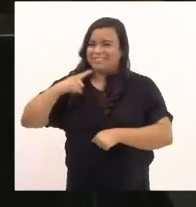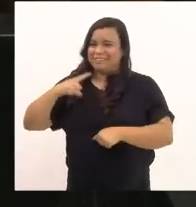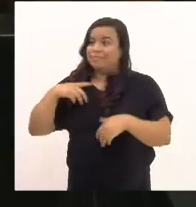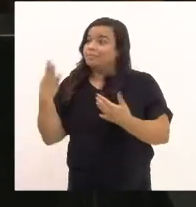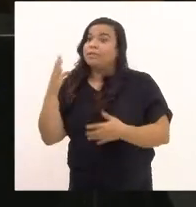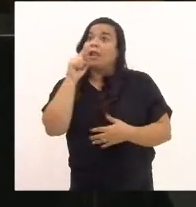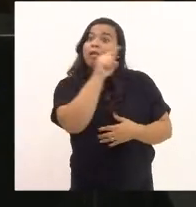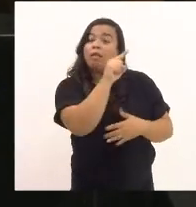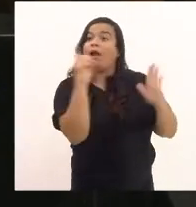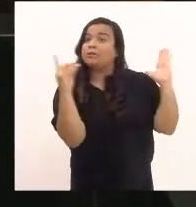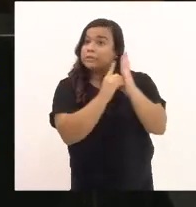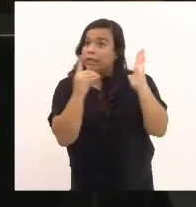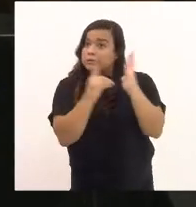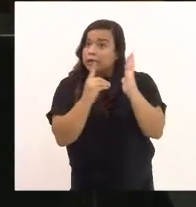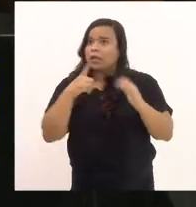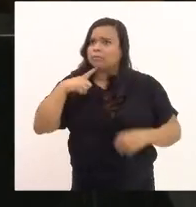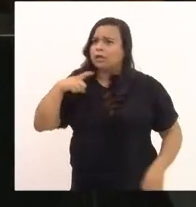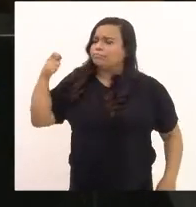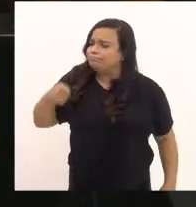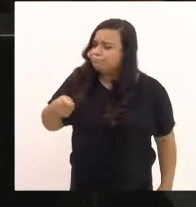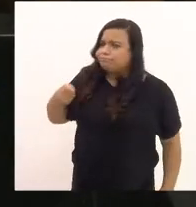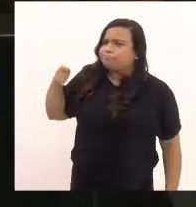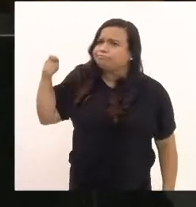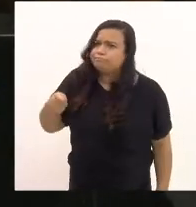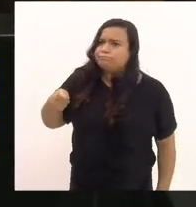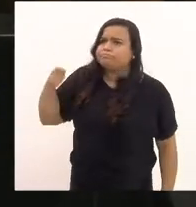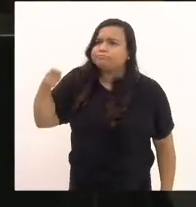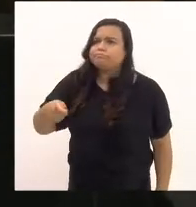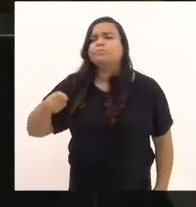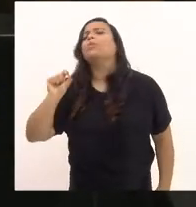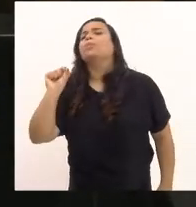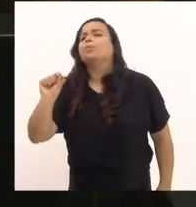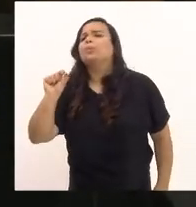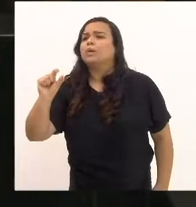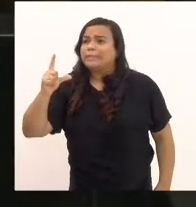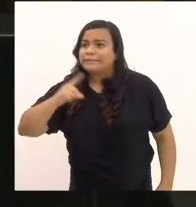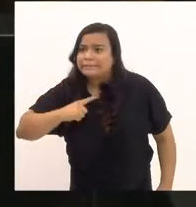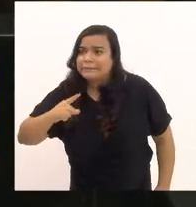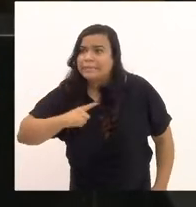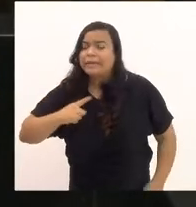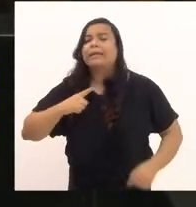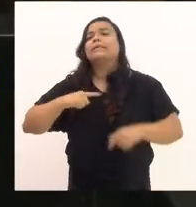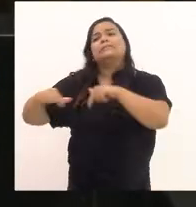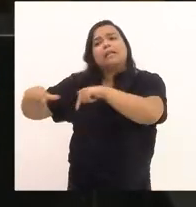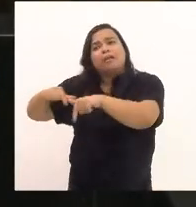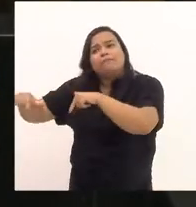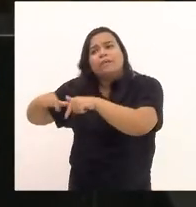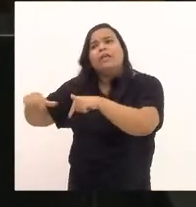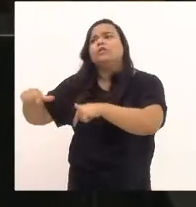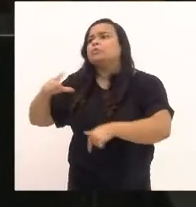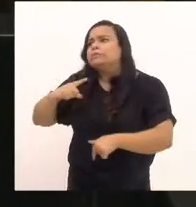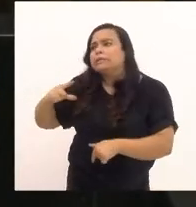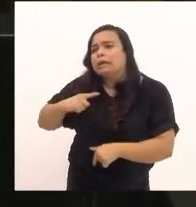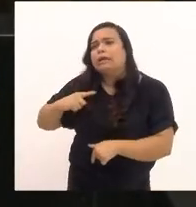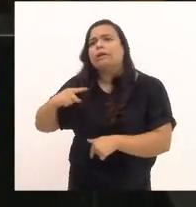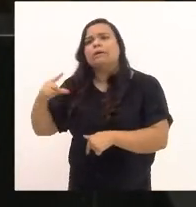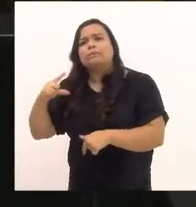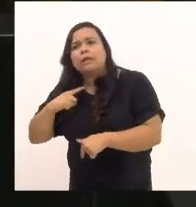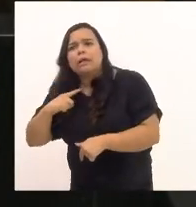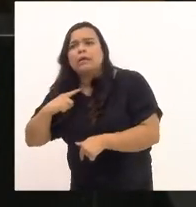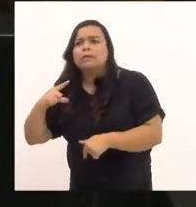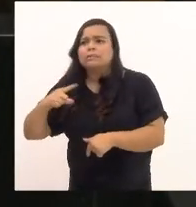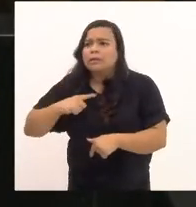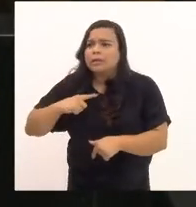vinha insistindo que havia um resquício de serviço quando ele